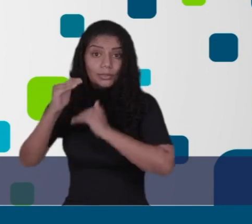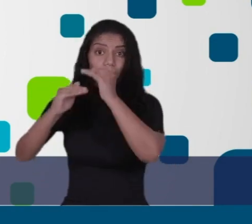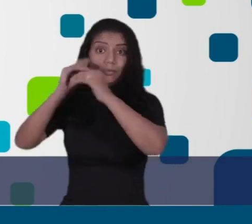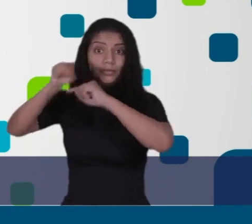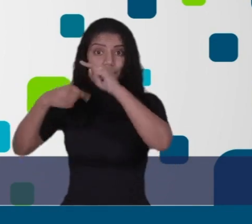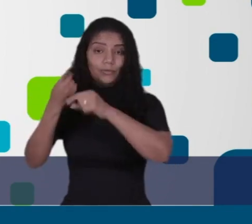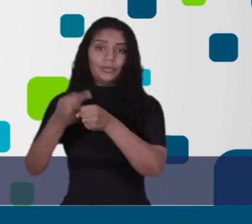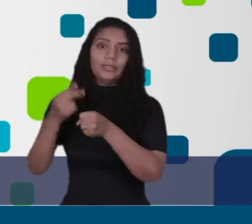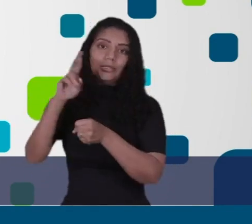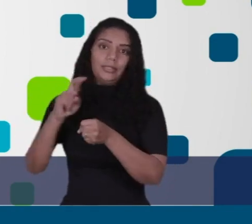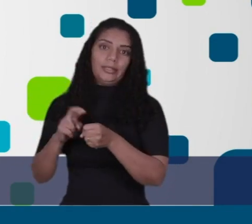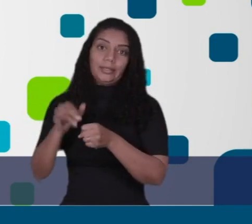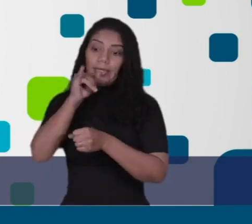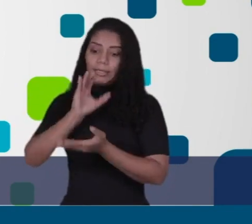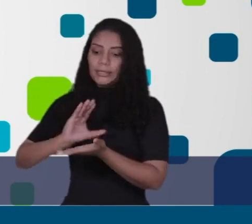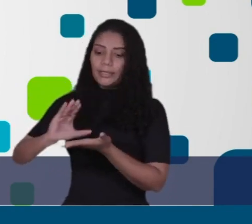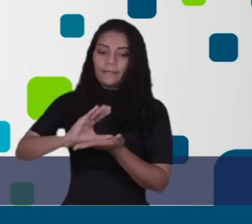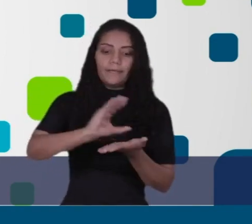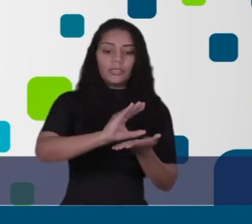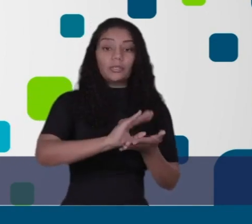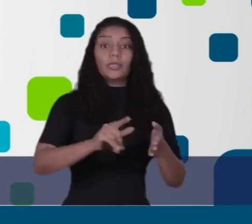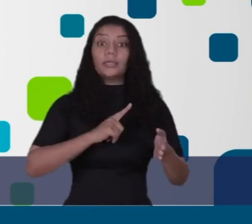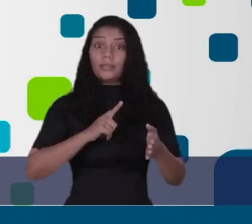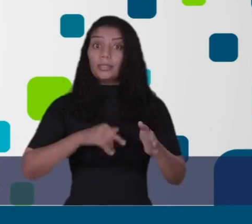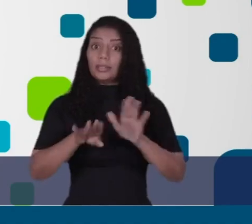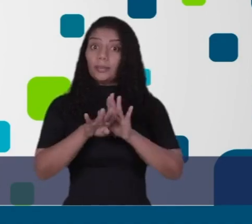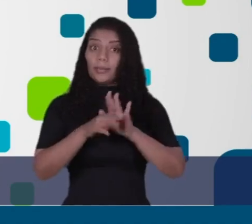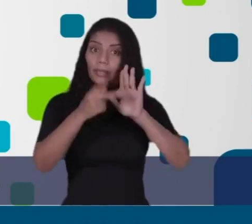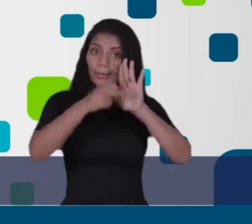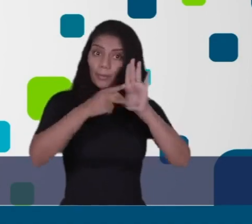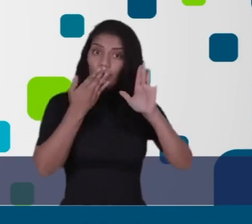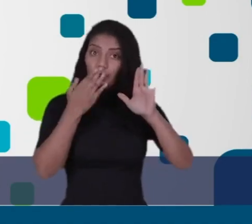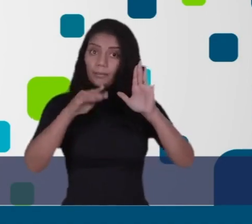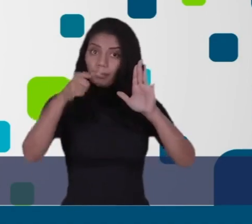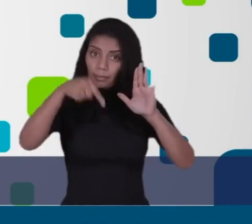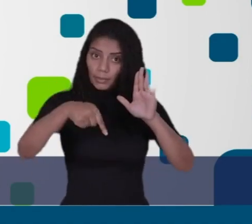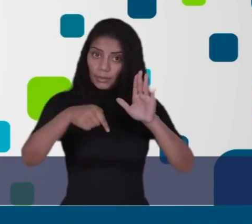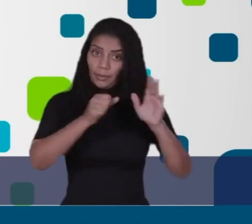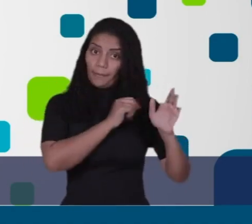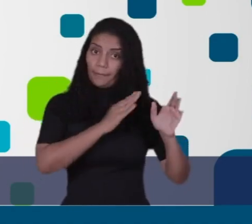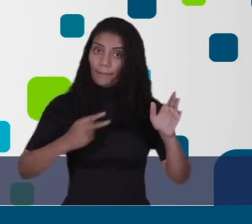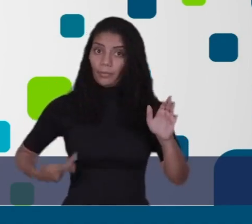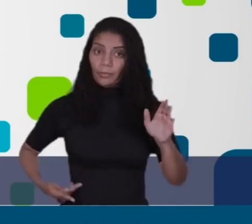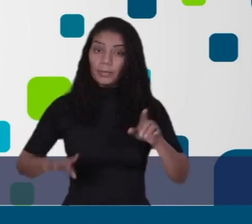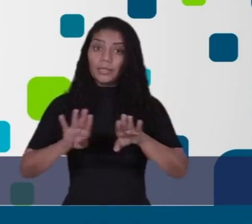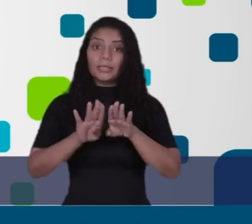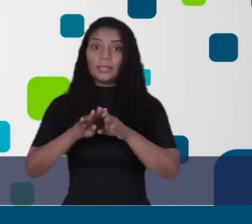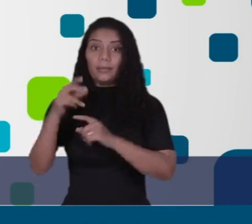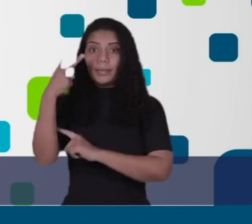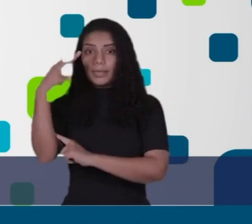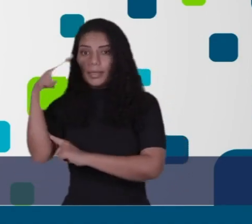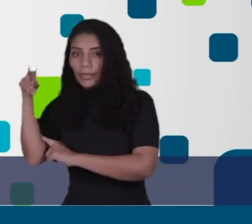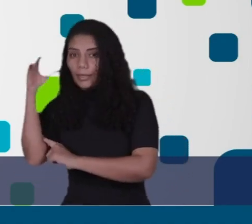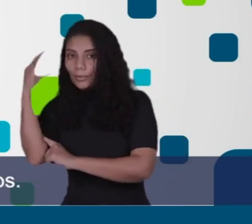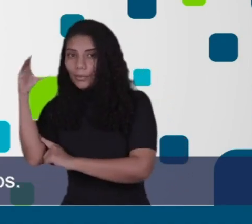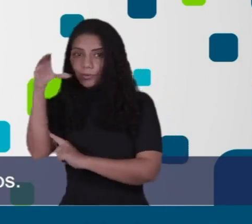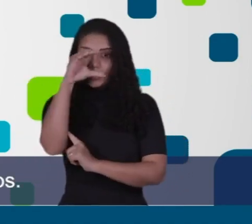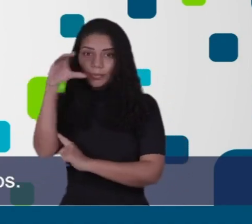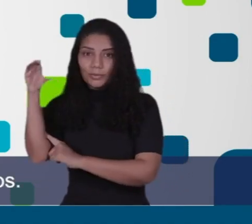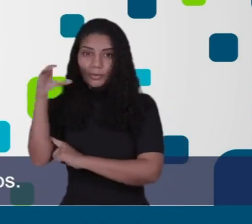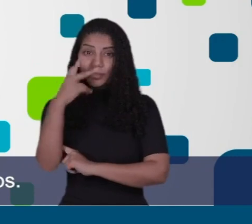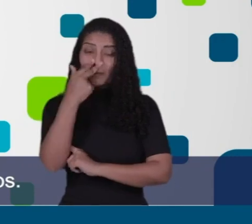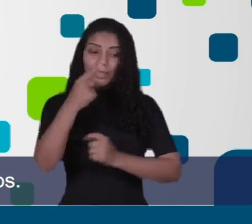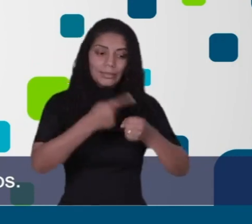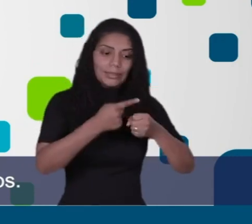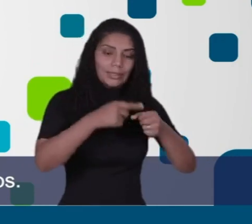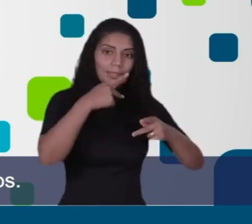estratégicos de Resende. Este investimento também faz parte do nosso Plano Municipal de Segurança Pública, junto com o Centro de Inteligência, como que